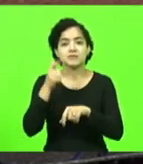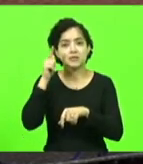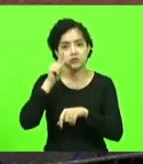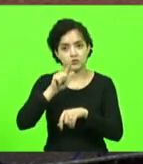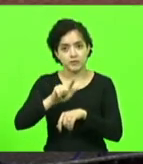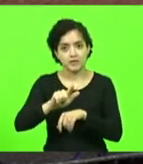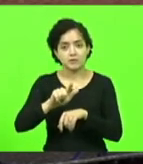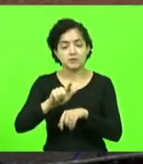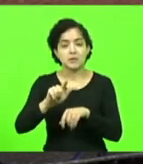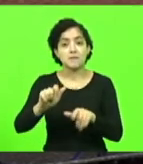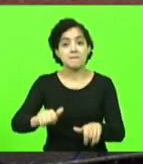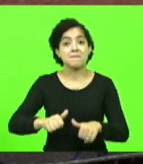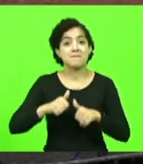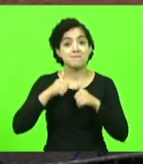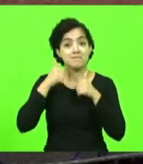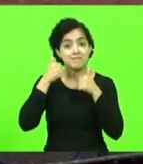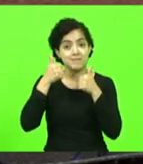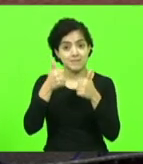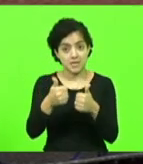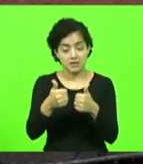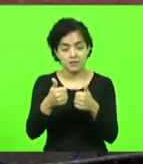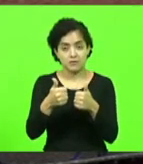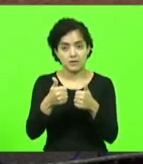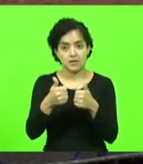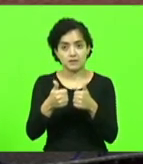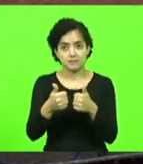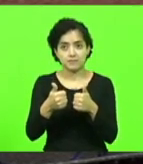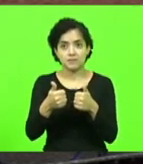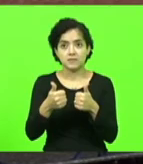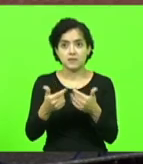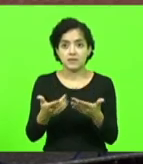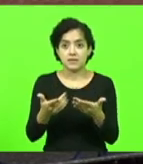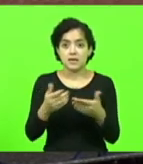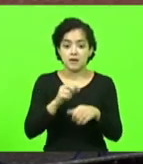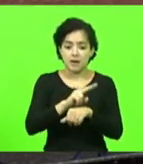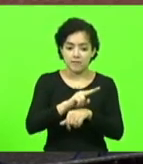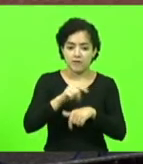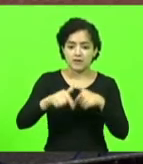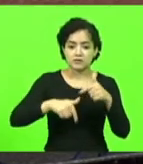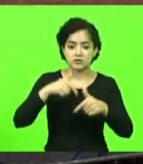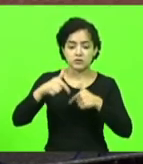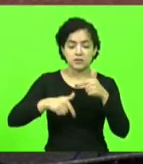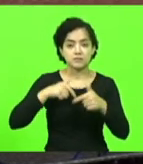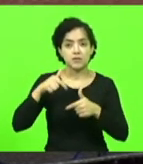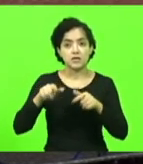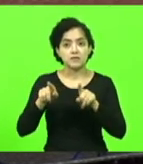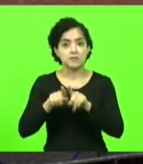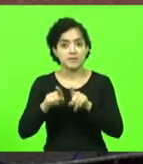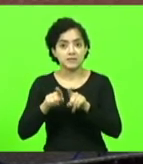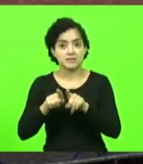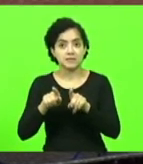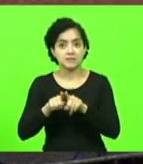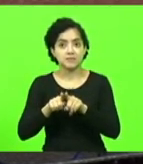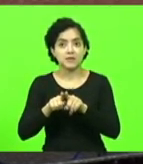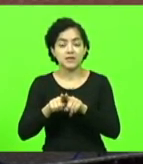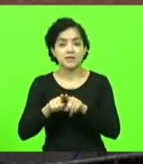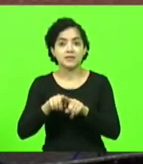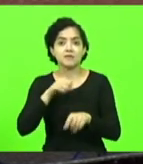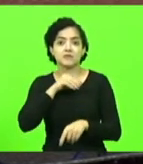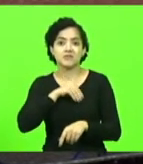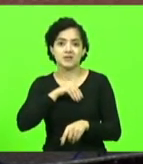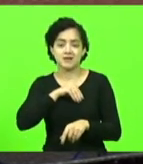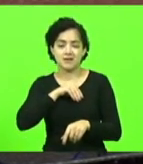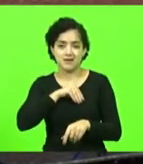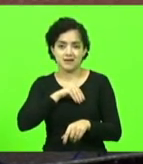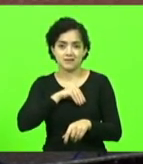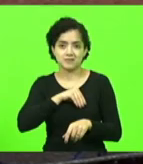melhorar, não só a quantidade de empregos, mas também o poder aquisitivo dessas pessoas